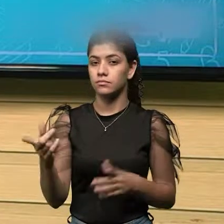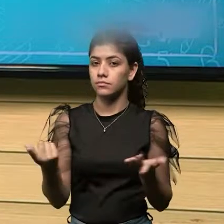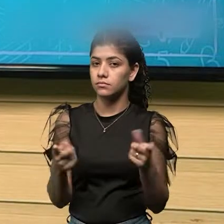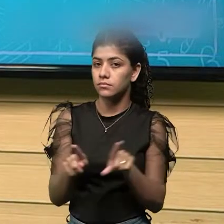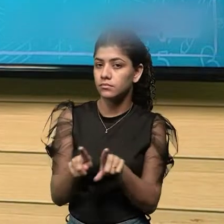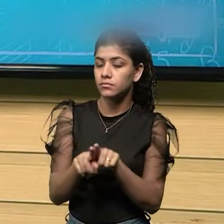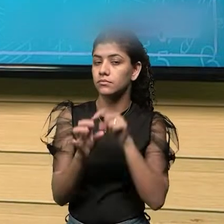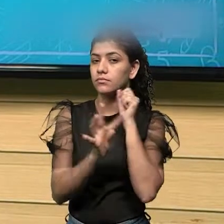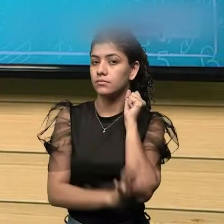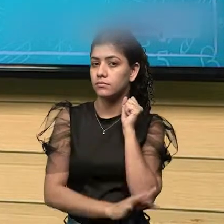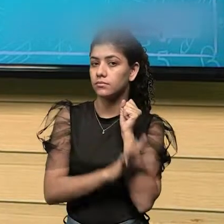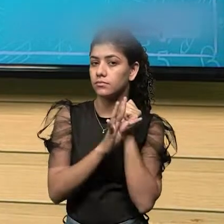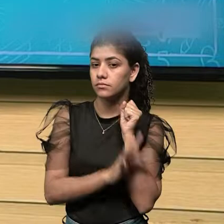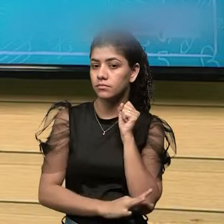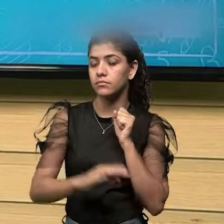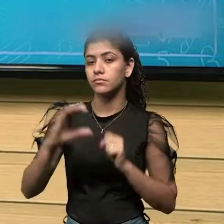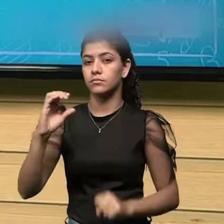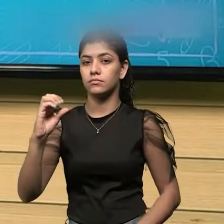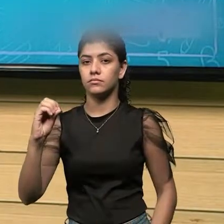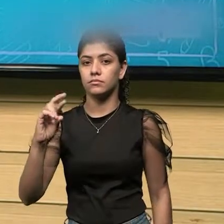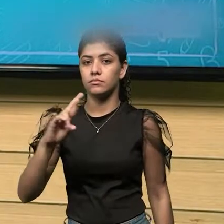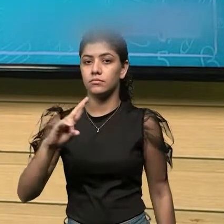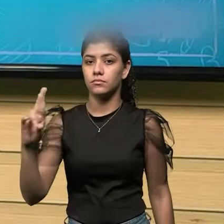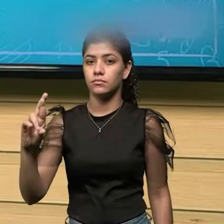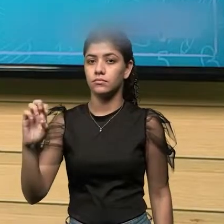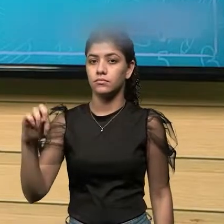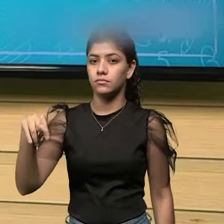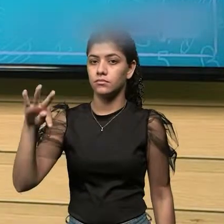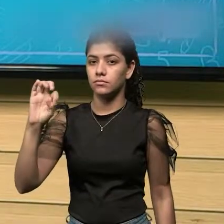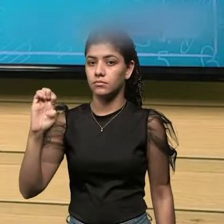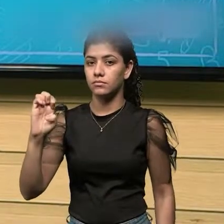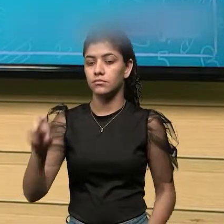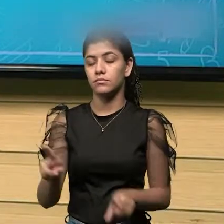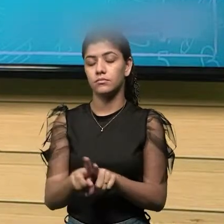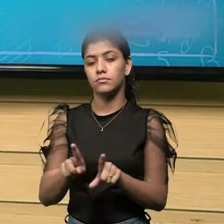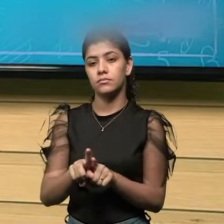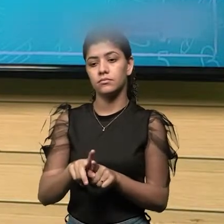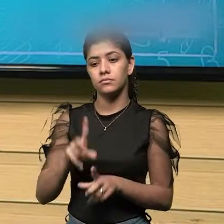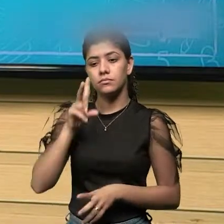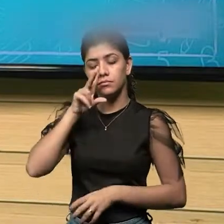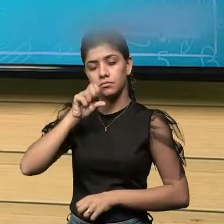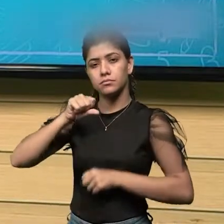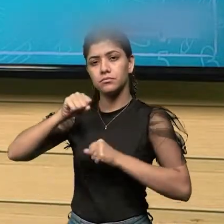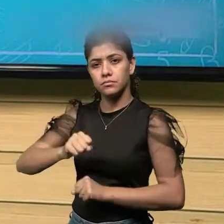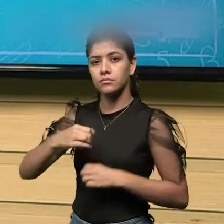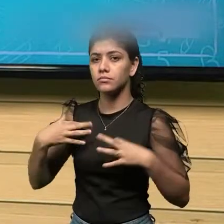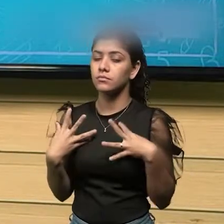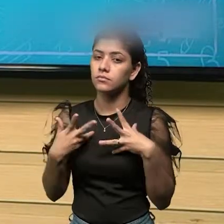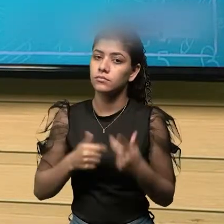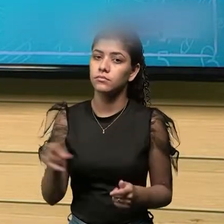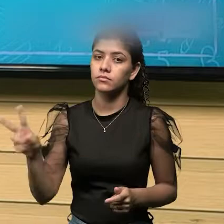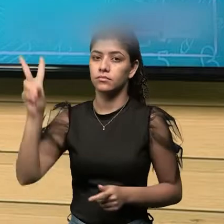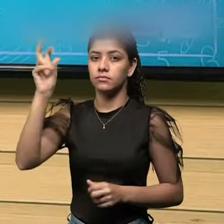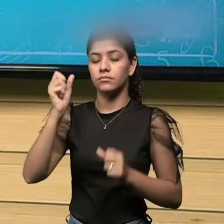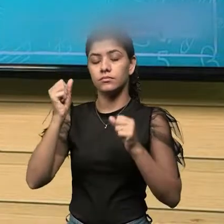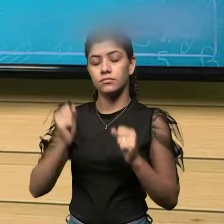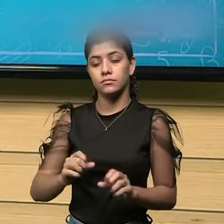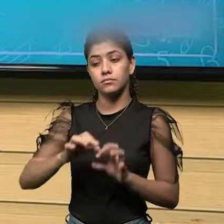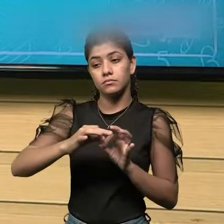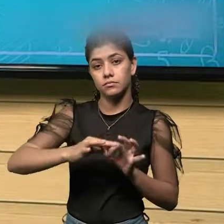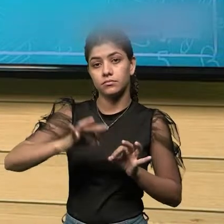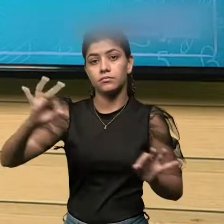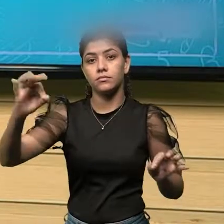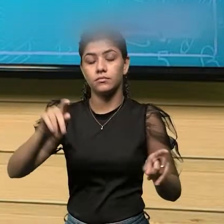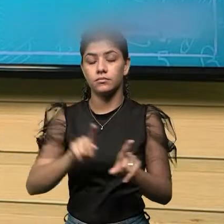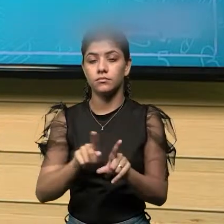corrente, de tensão, de potência. Então, todos esses valores que podem ser medidos, eles podem ter